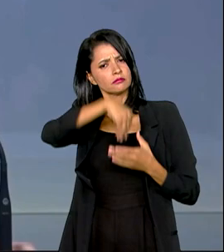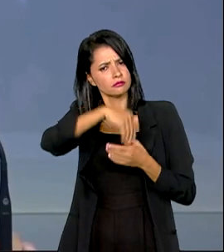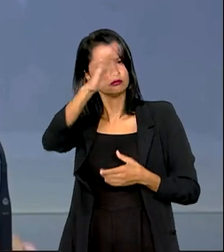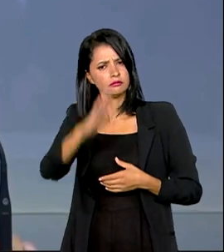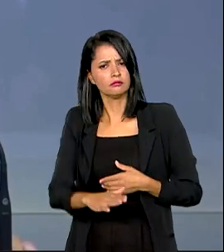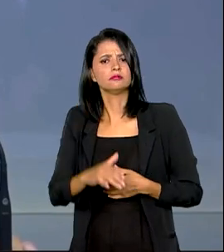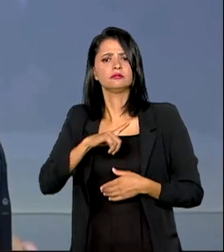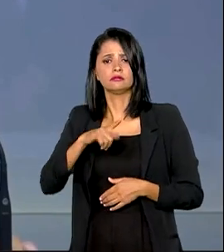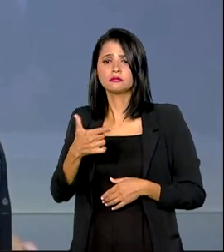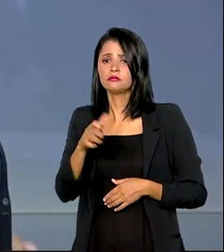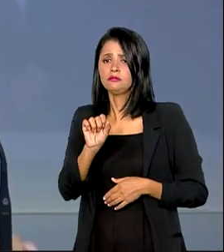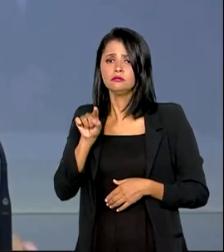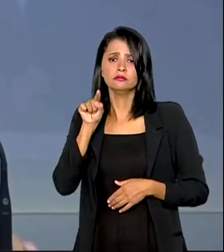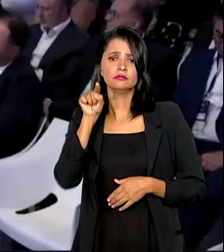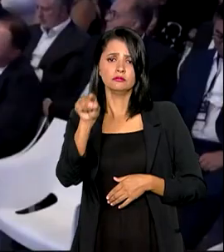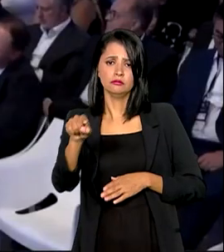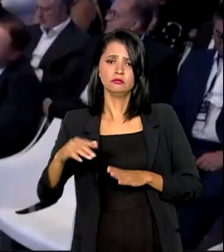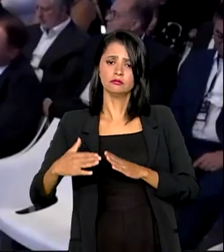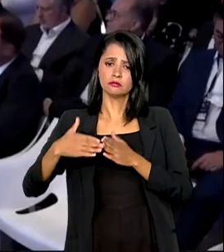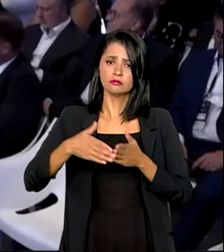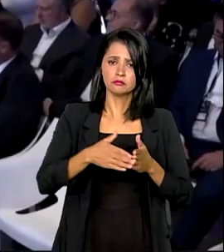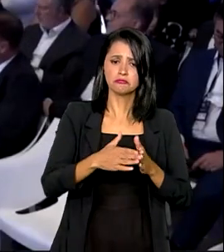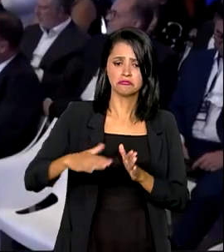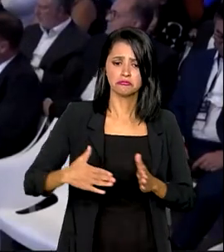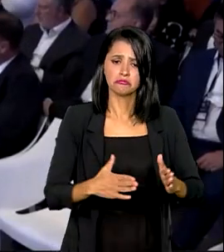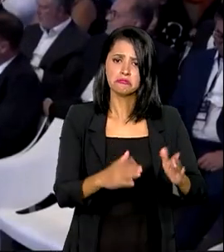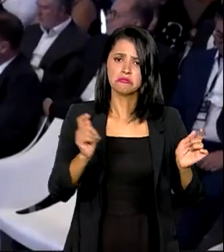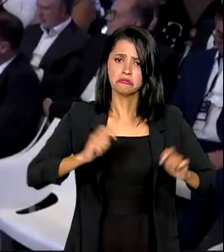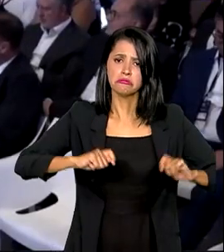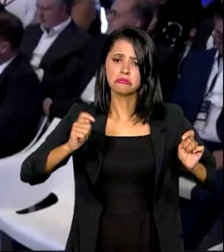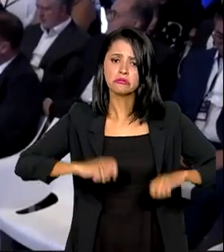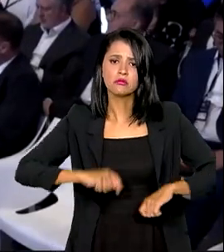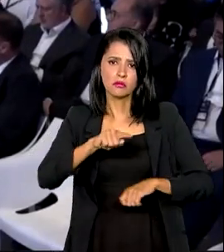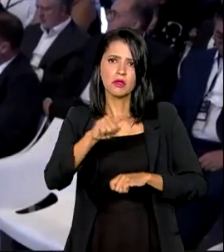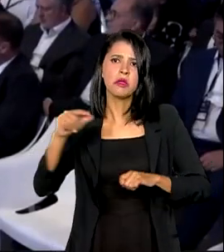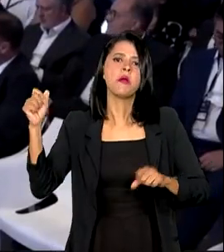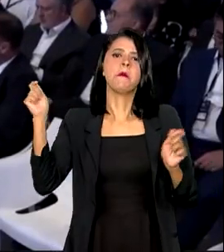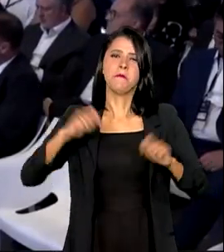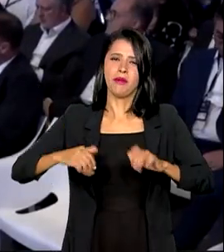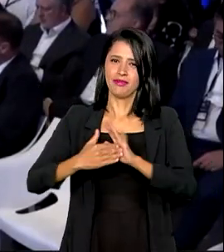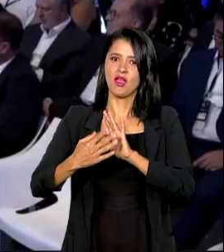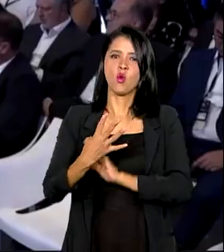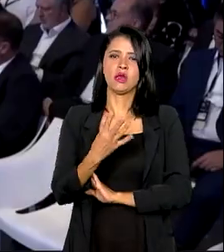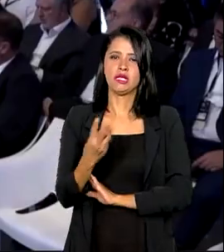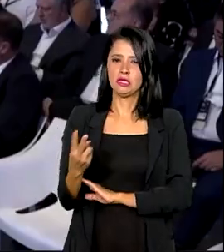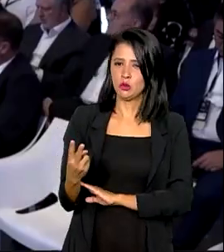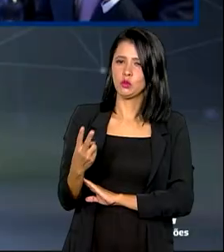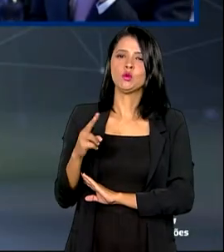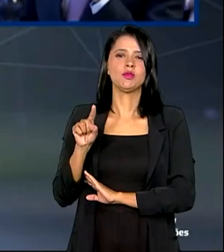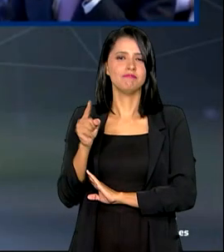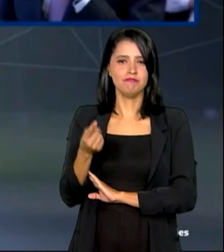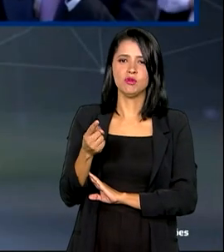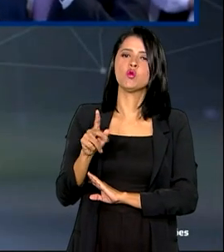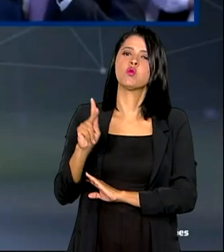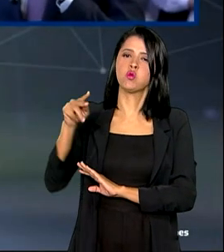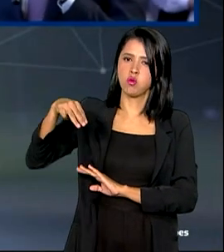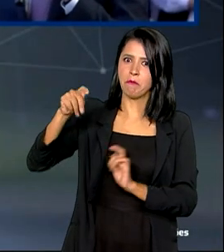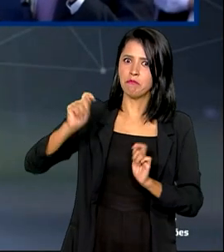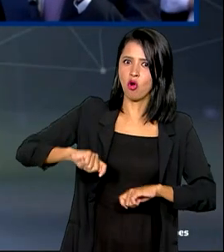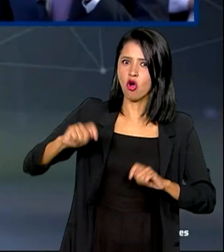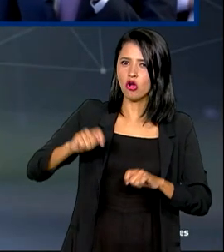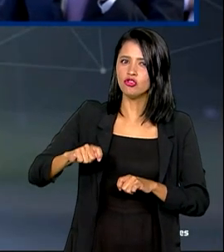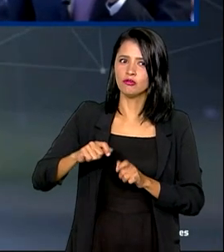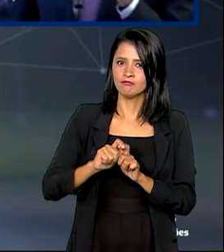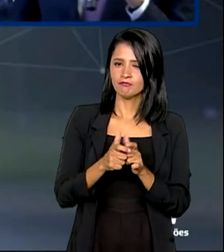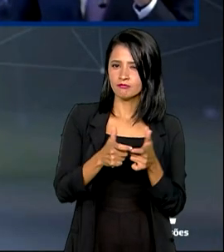quilômetros de hidrovias navegáveis e potencial para chegar até 42 mil quilômetros. Investimentos em